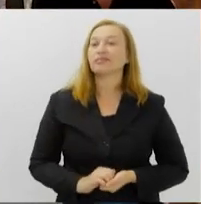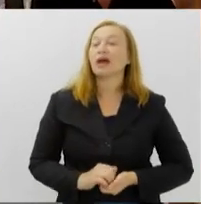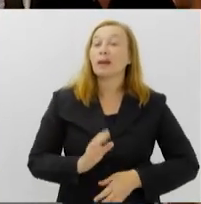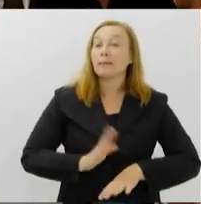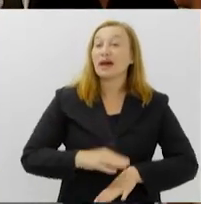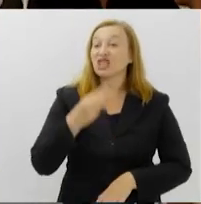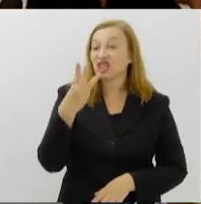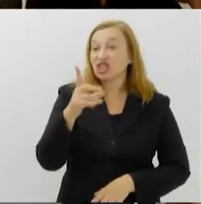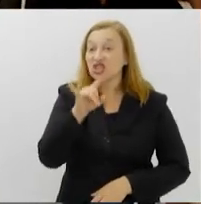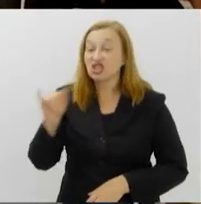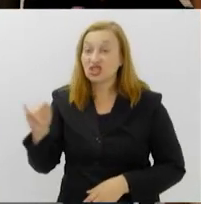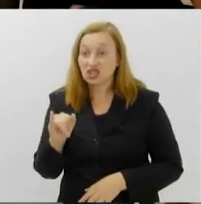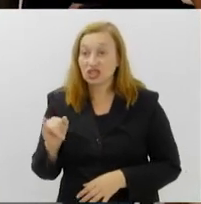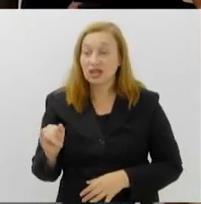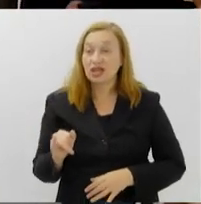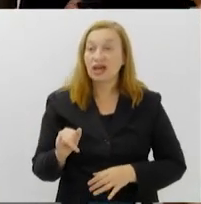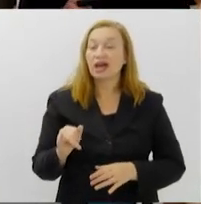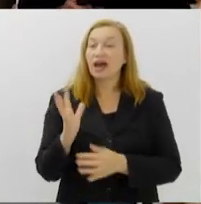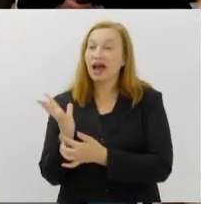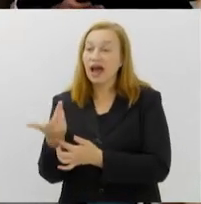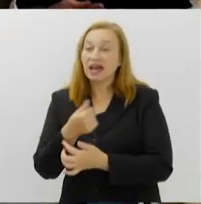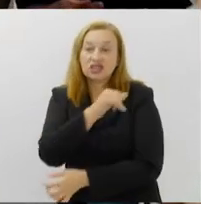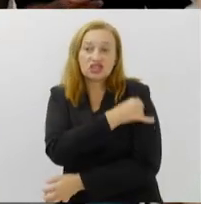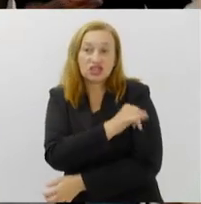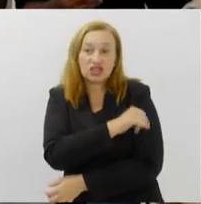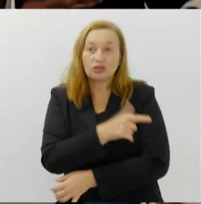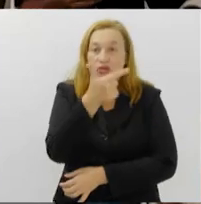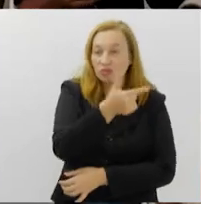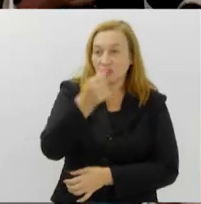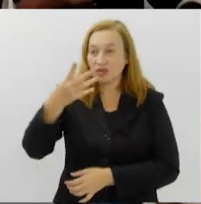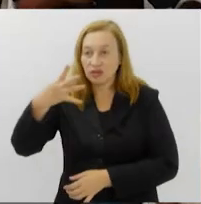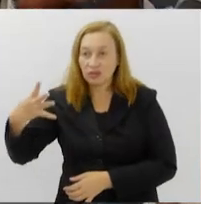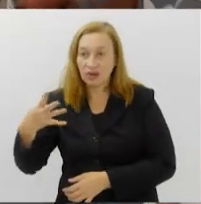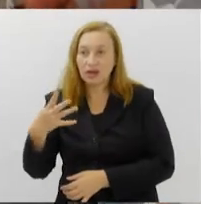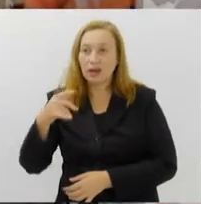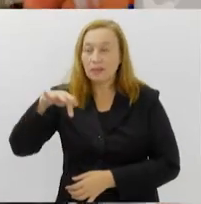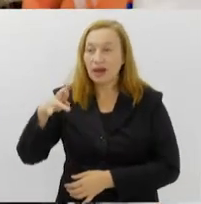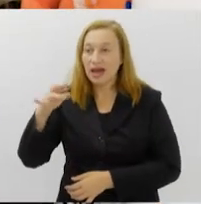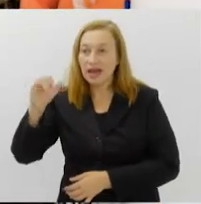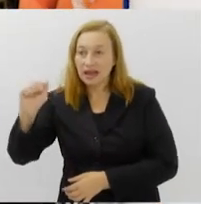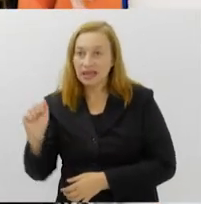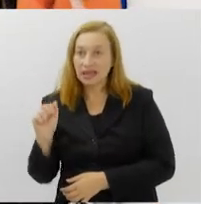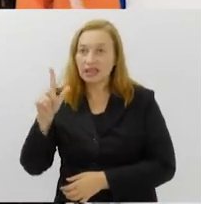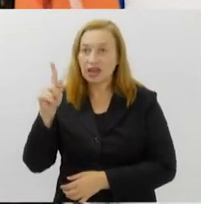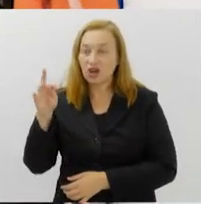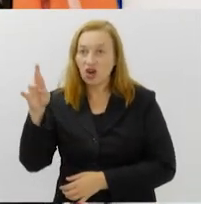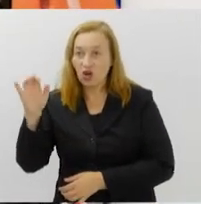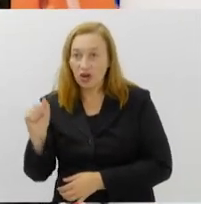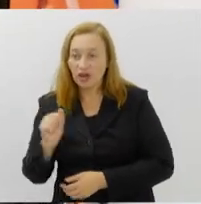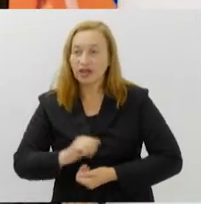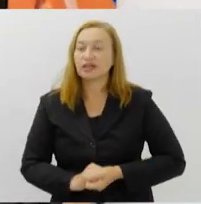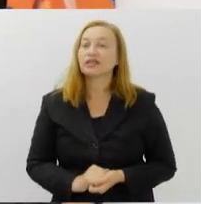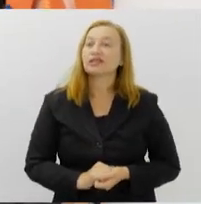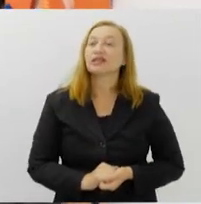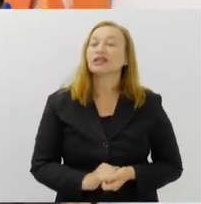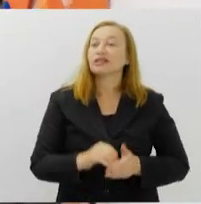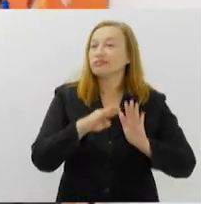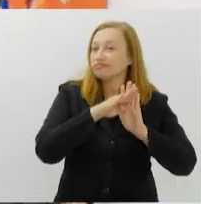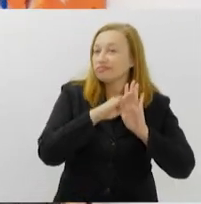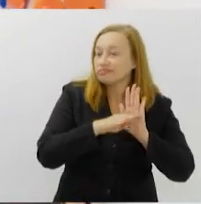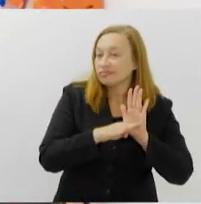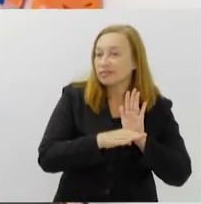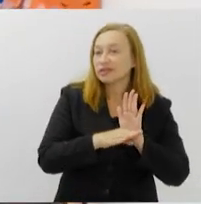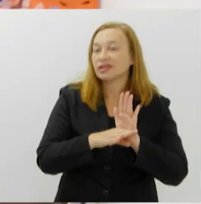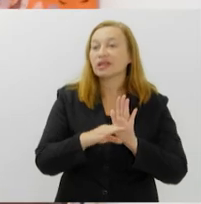2024, que chega à sua 14ª edição na Marina da Glória. Evento consagrado no calendário carioca,